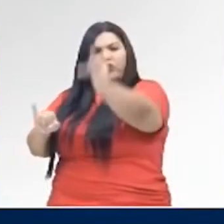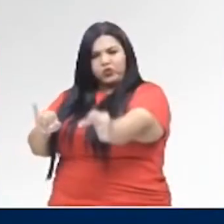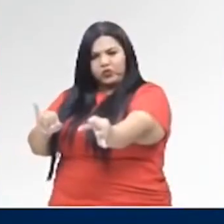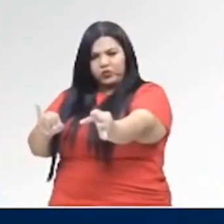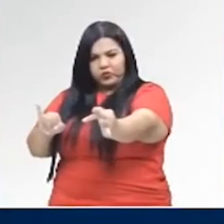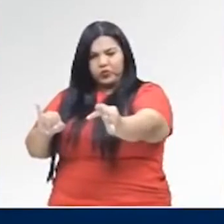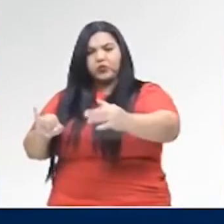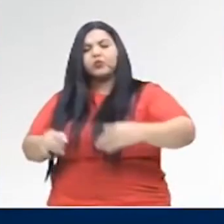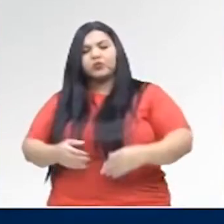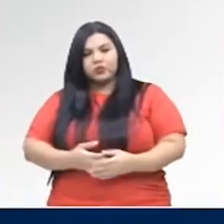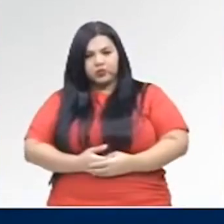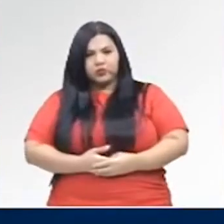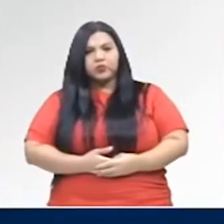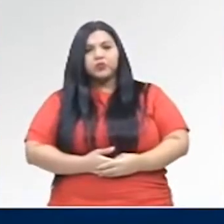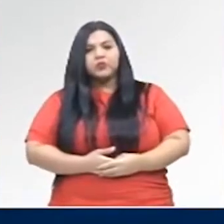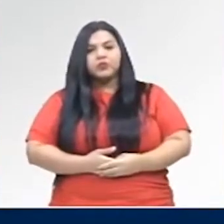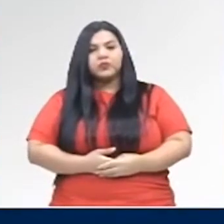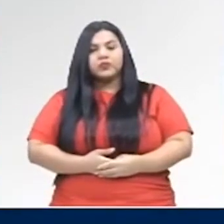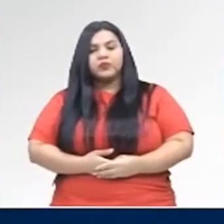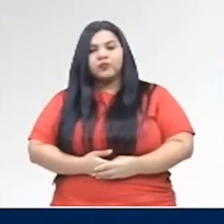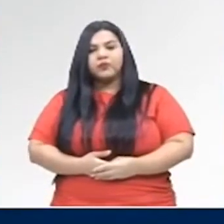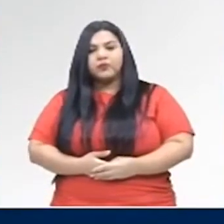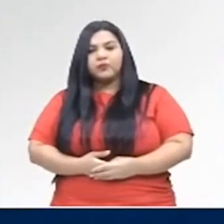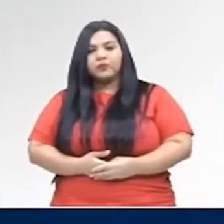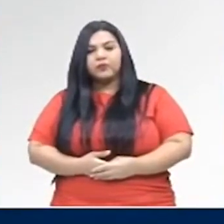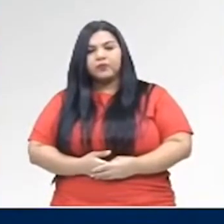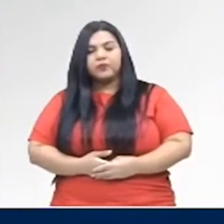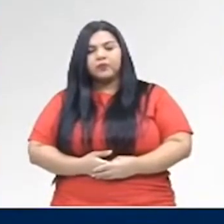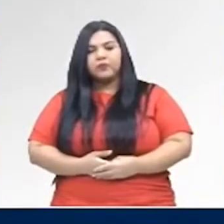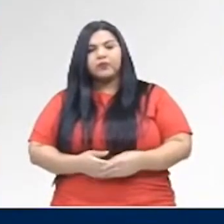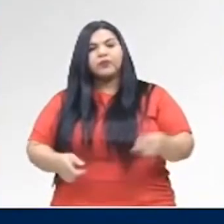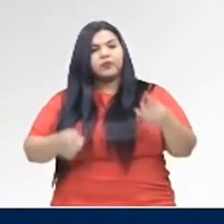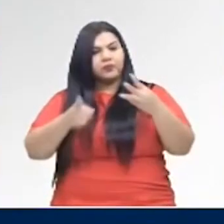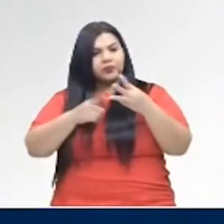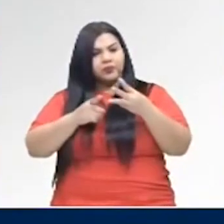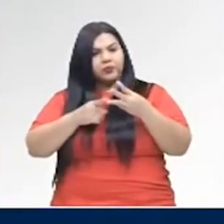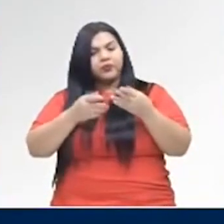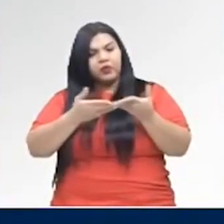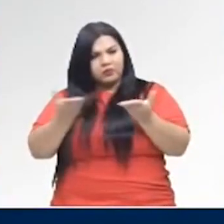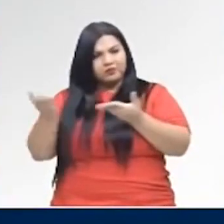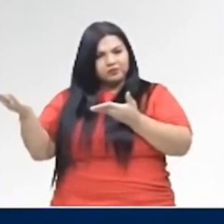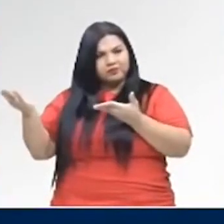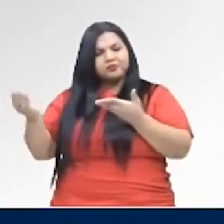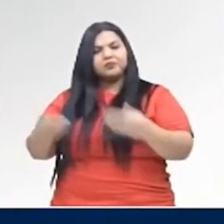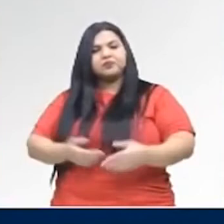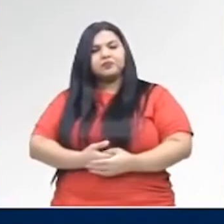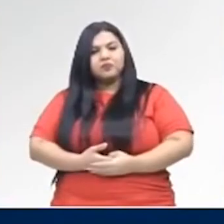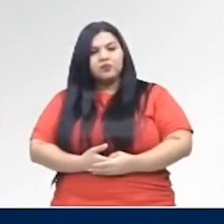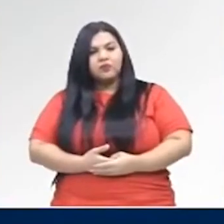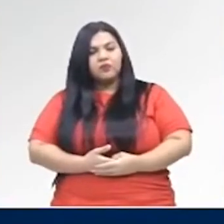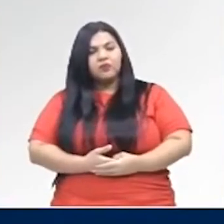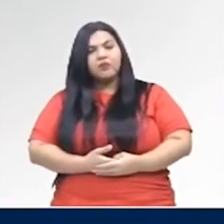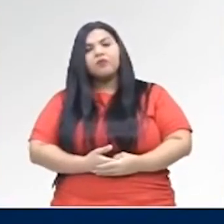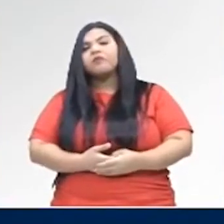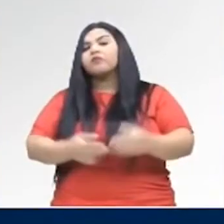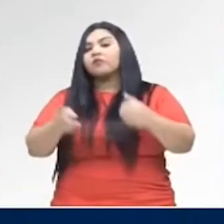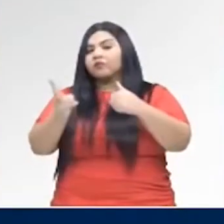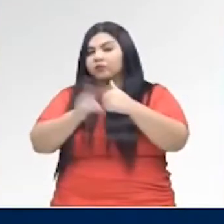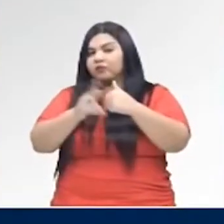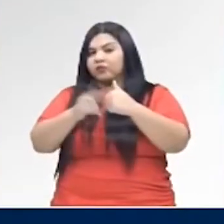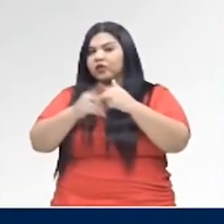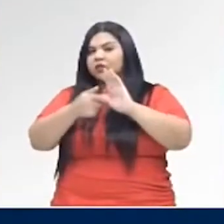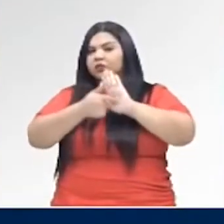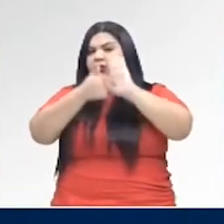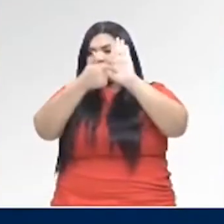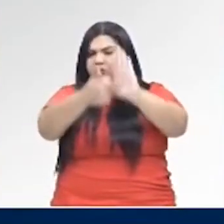para frente, para o futuro. Muito bem. Seguindo, vamos ver outras flexão. Então, o verbo indica